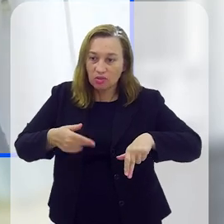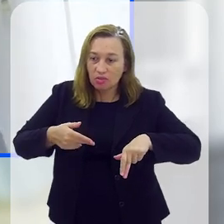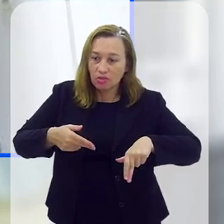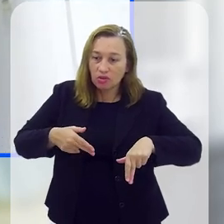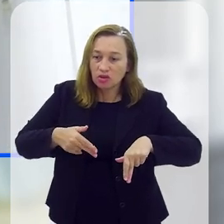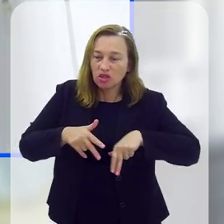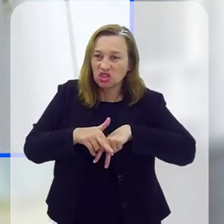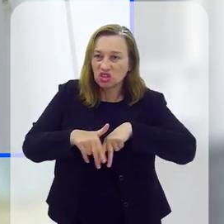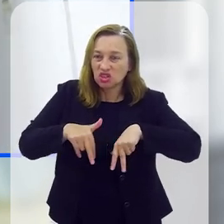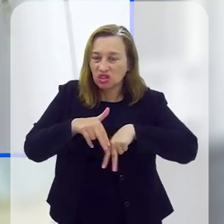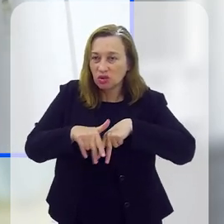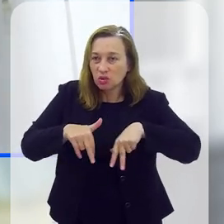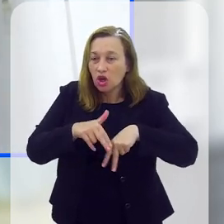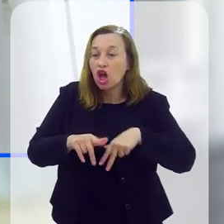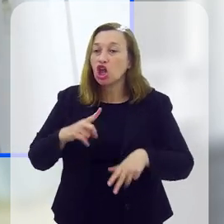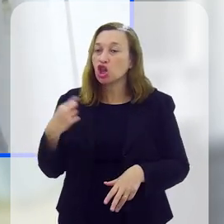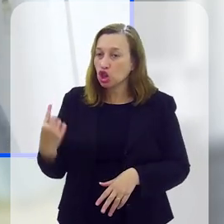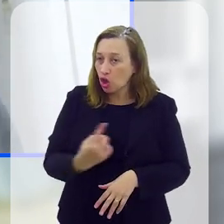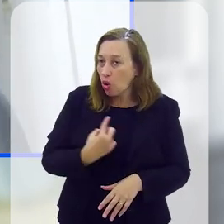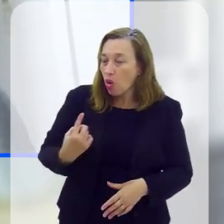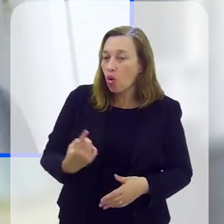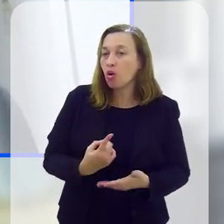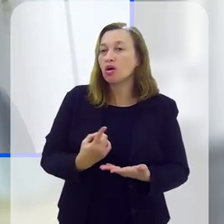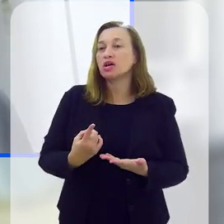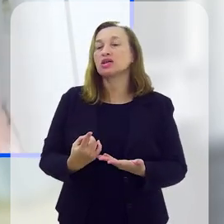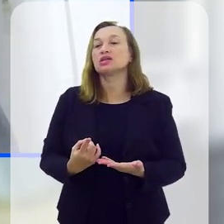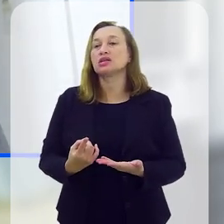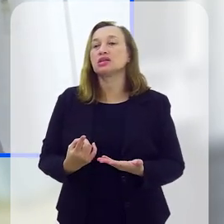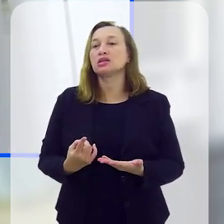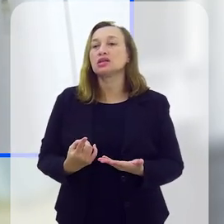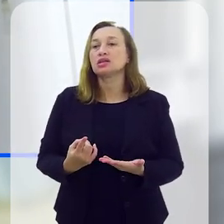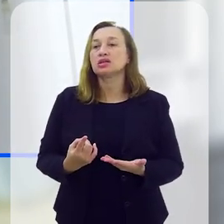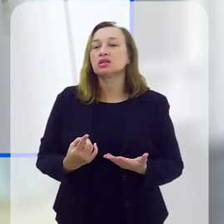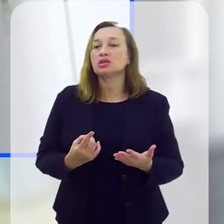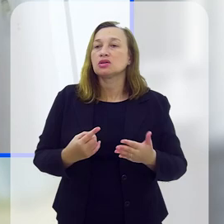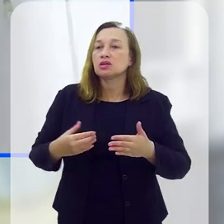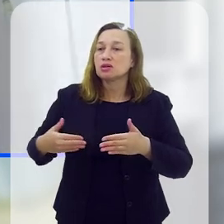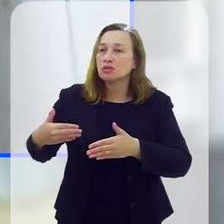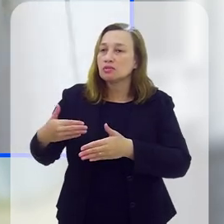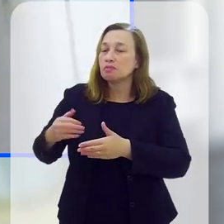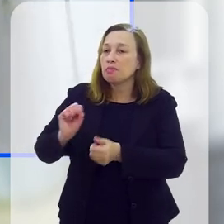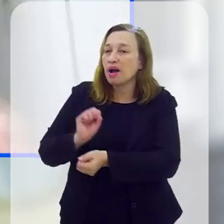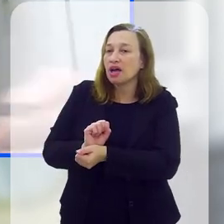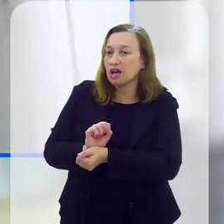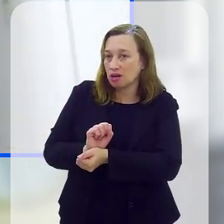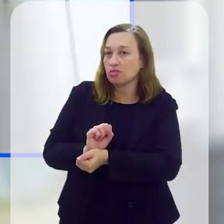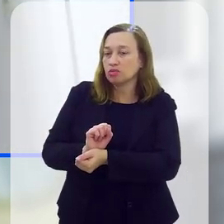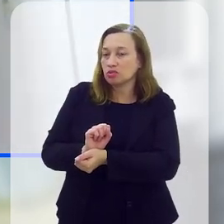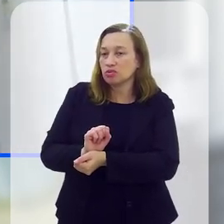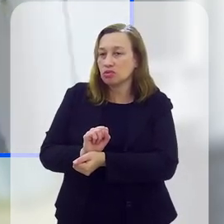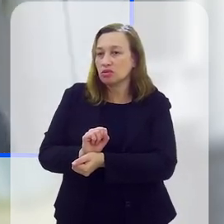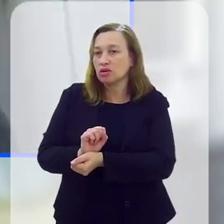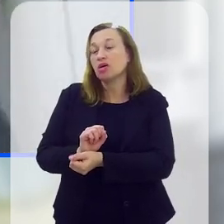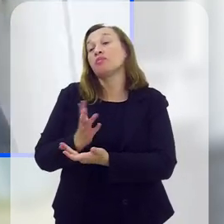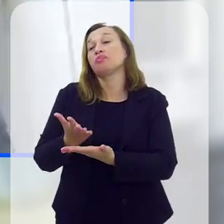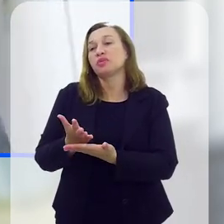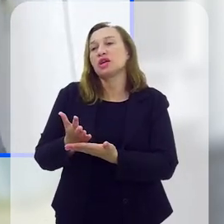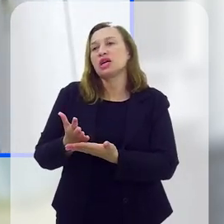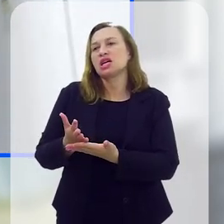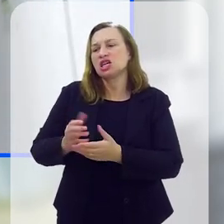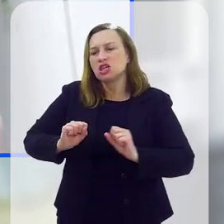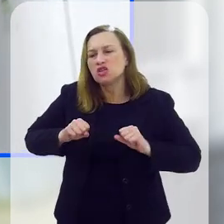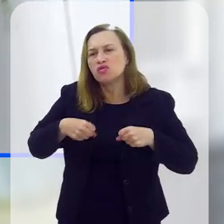enraizada, e nós mesmos, agentes estatais, nós acabamos, de alguma forma, em algum ponto desse processo, nós